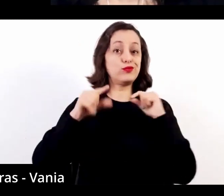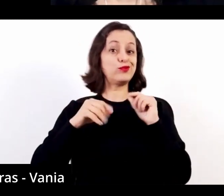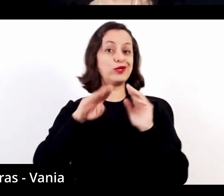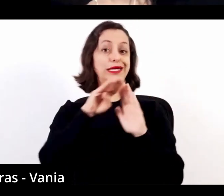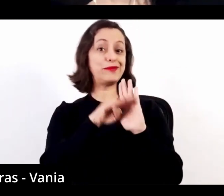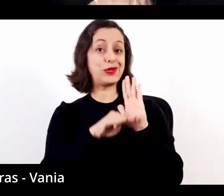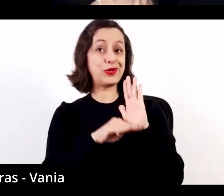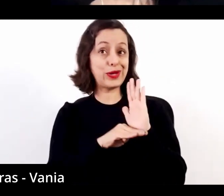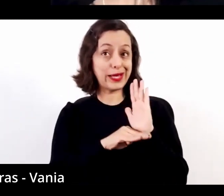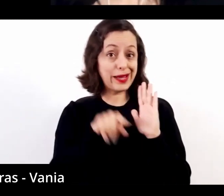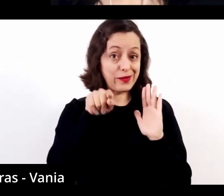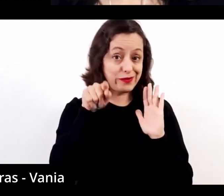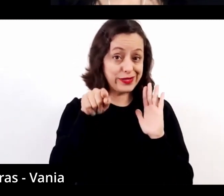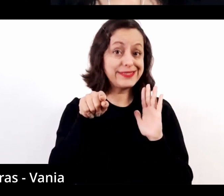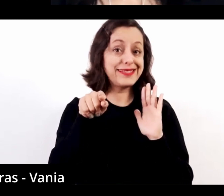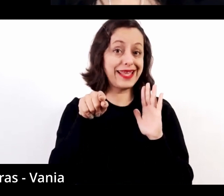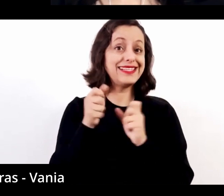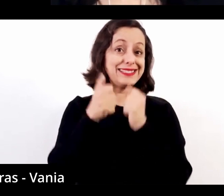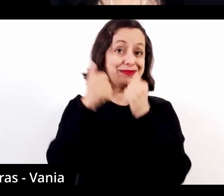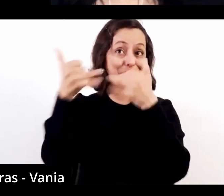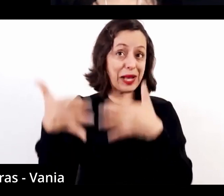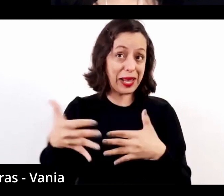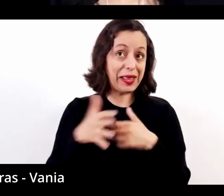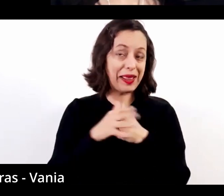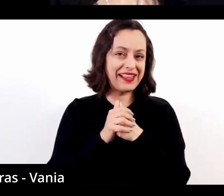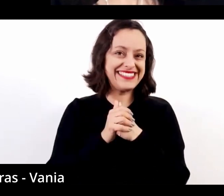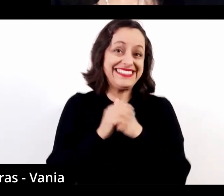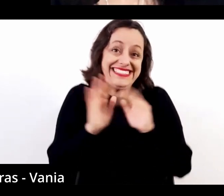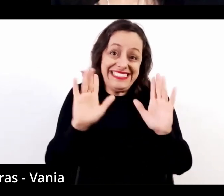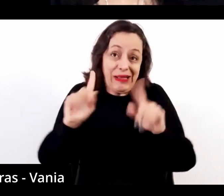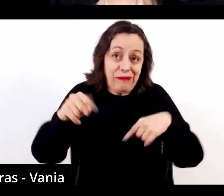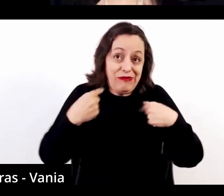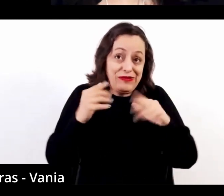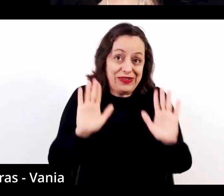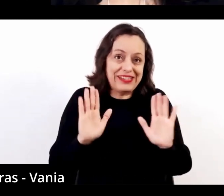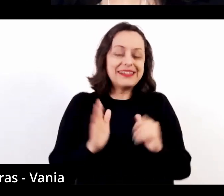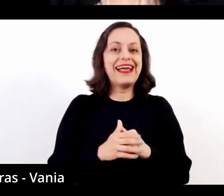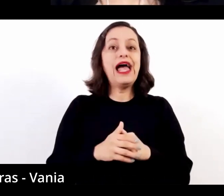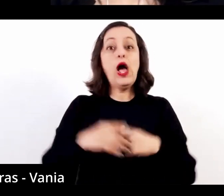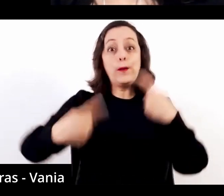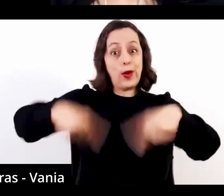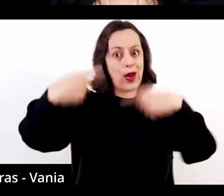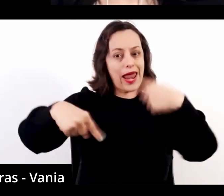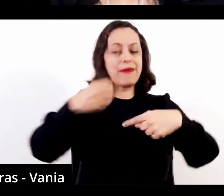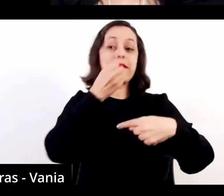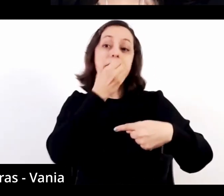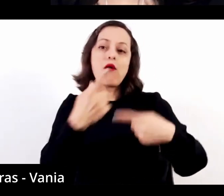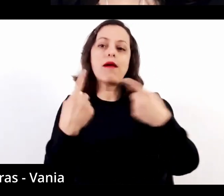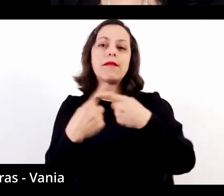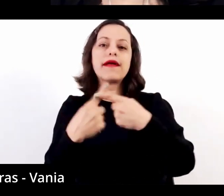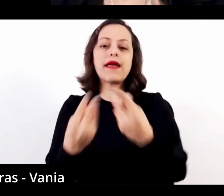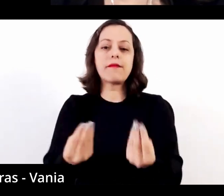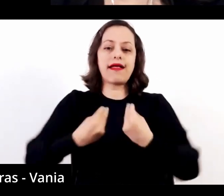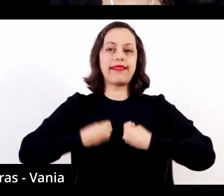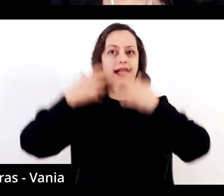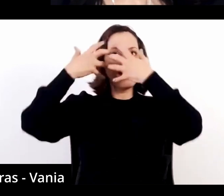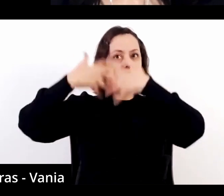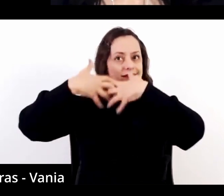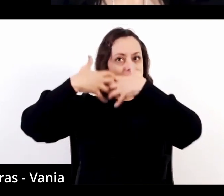programa, na verdade, a polêmica são sempre boas, elas nos fazem pensar.